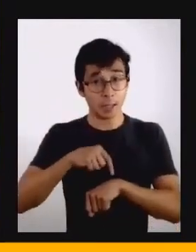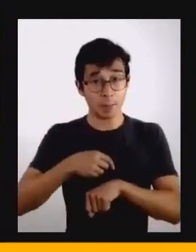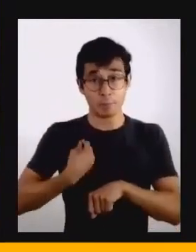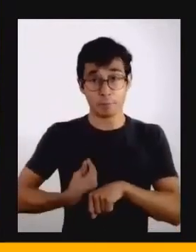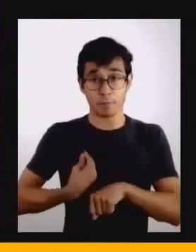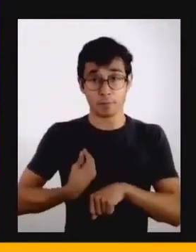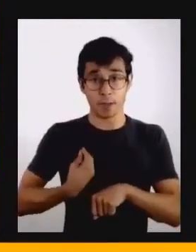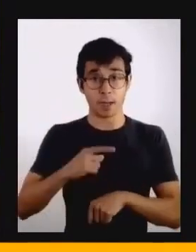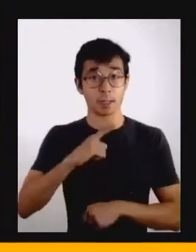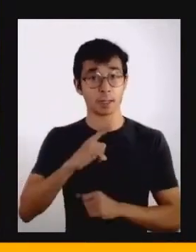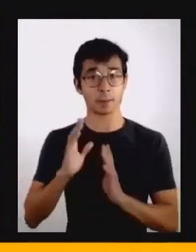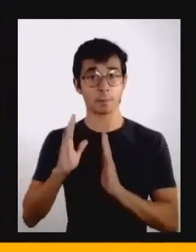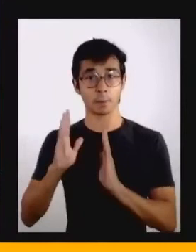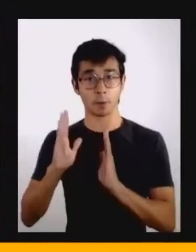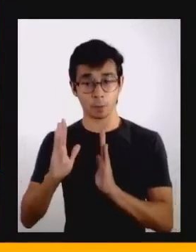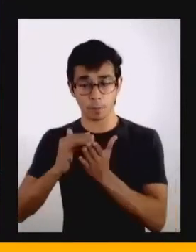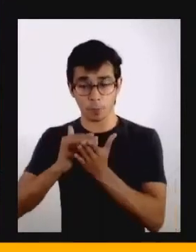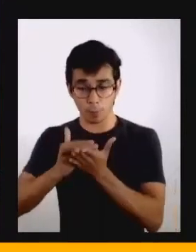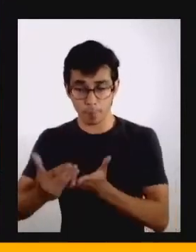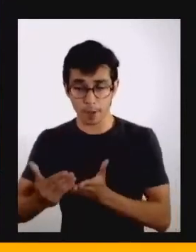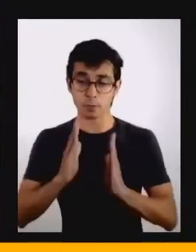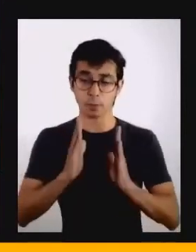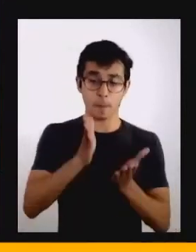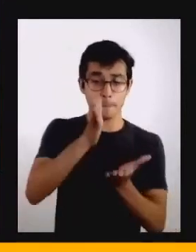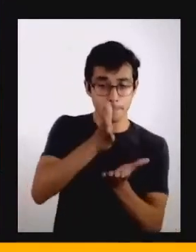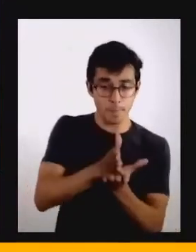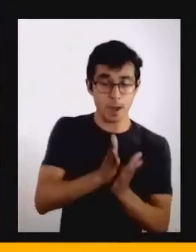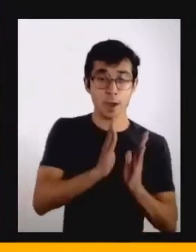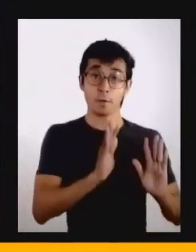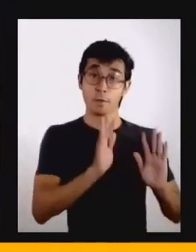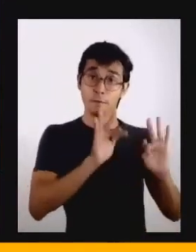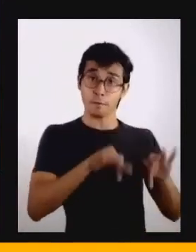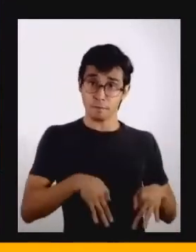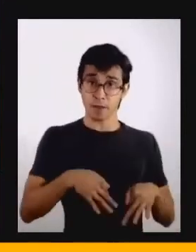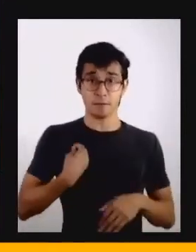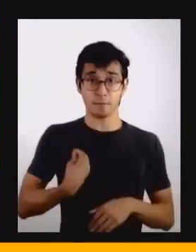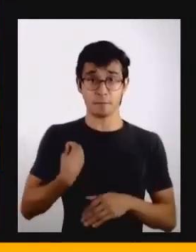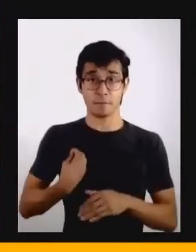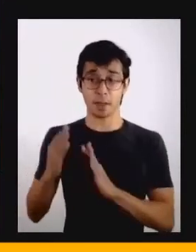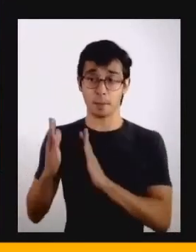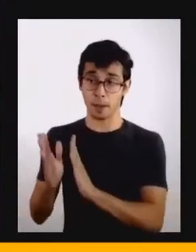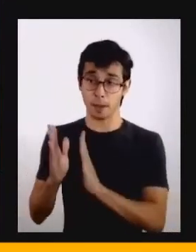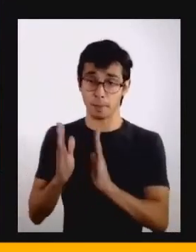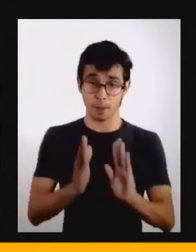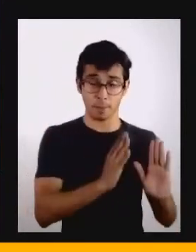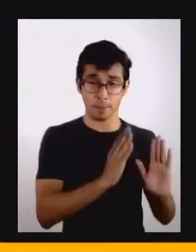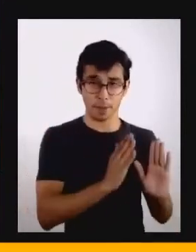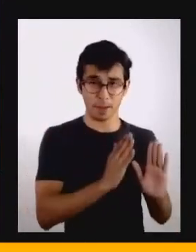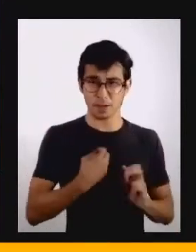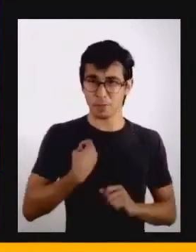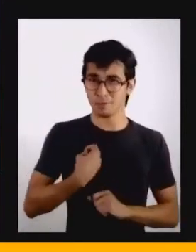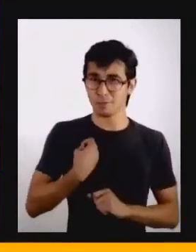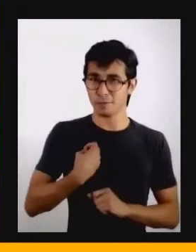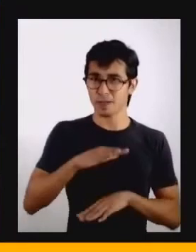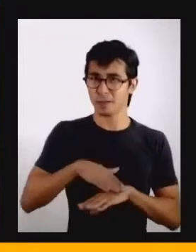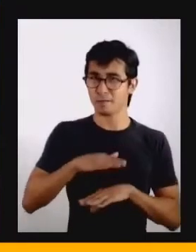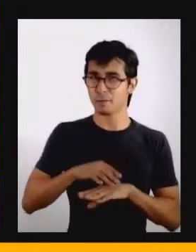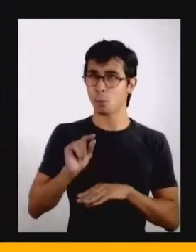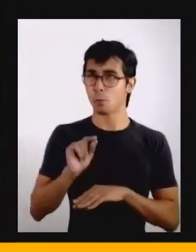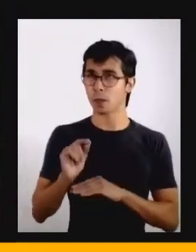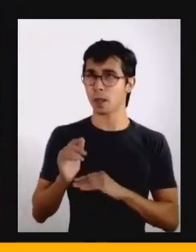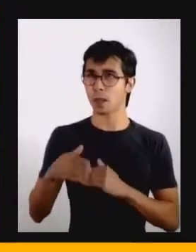se pergunta e se questiona pouco o que a gente está fazendo com essa vida. Nesse momento de